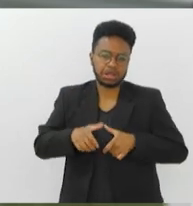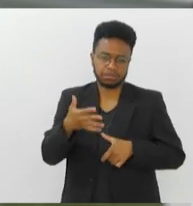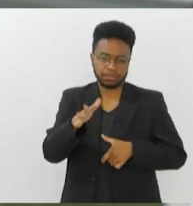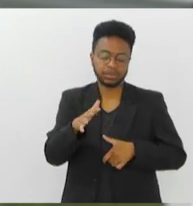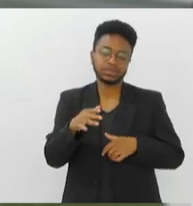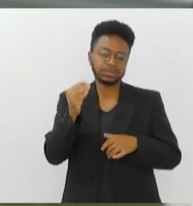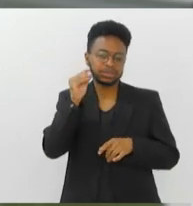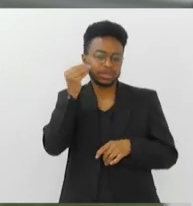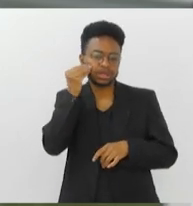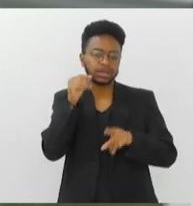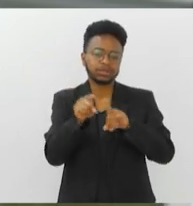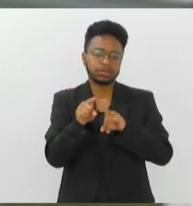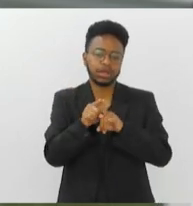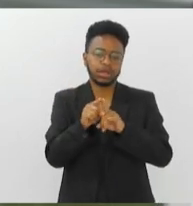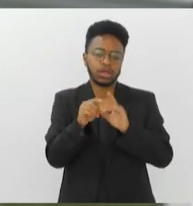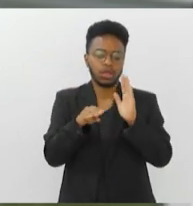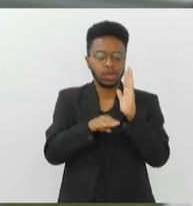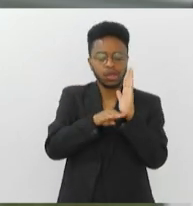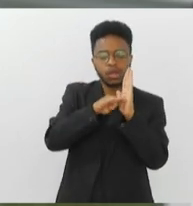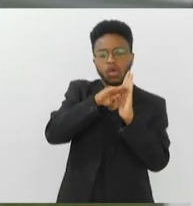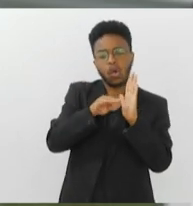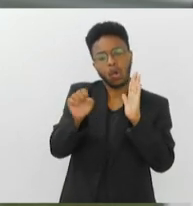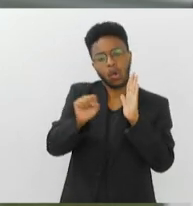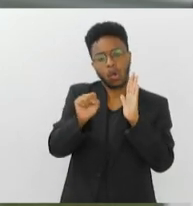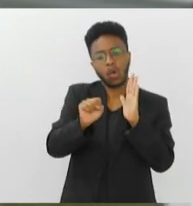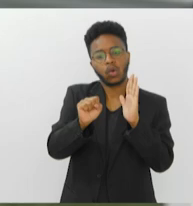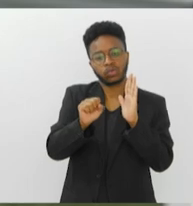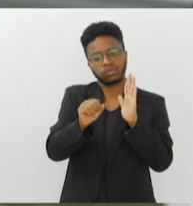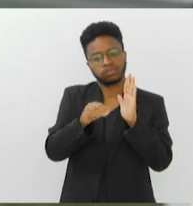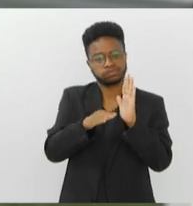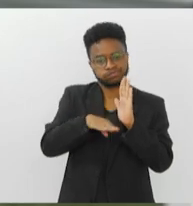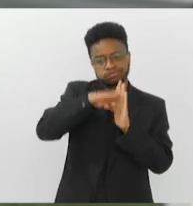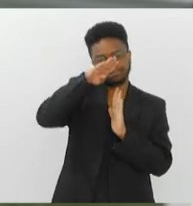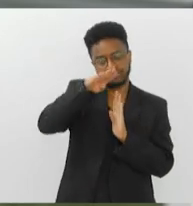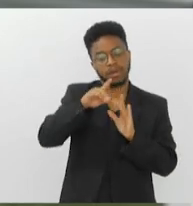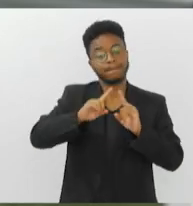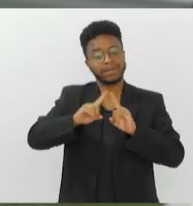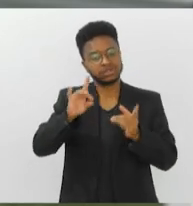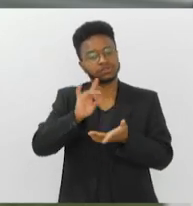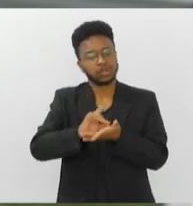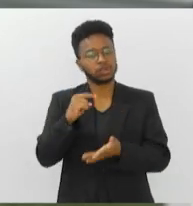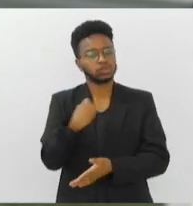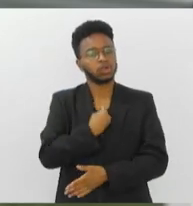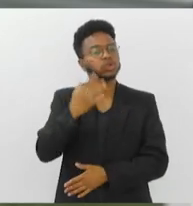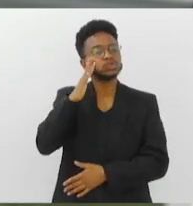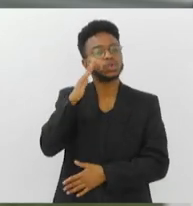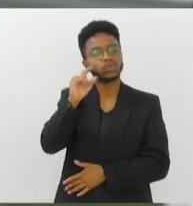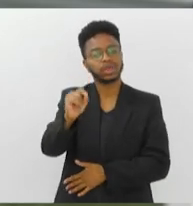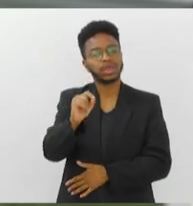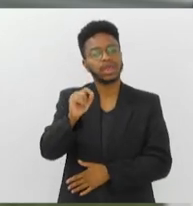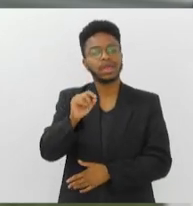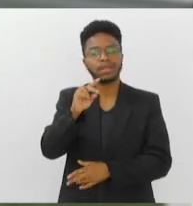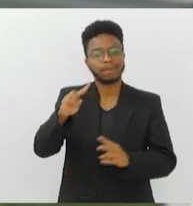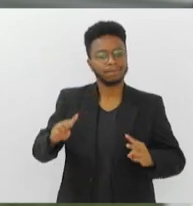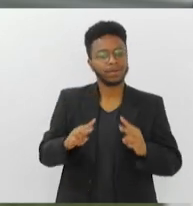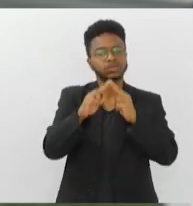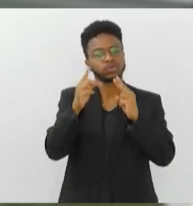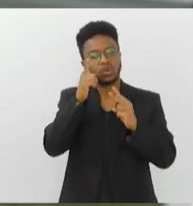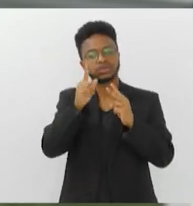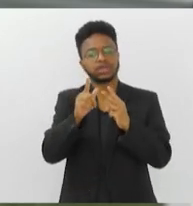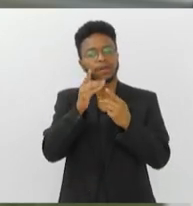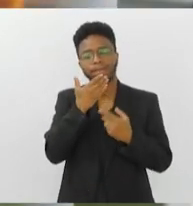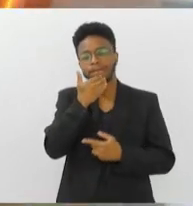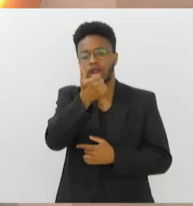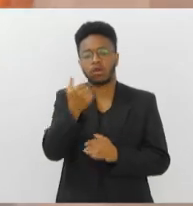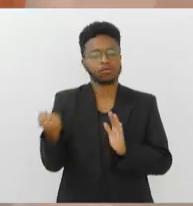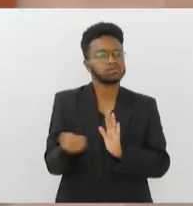oito primeiros. Mas a nossa real expectativa é de que o Brasil possa fazer em Paris a melhor campanha de